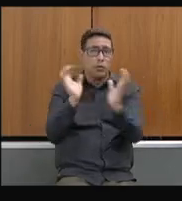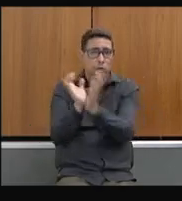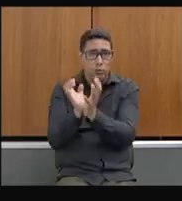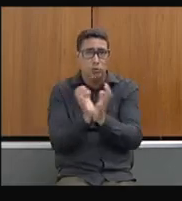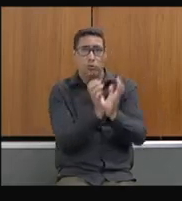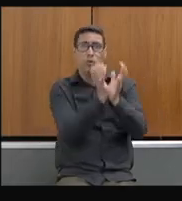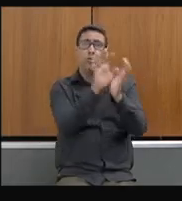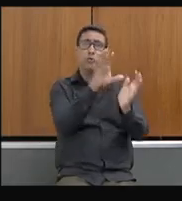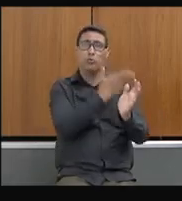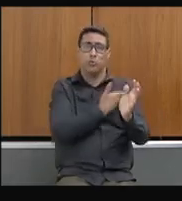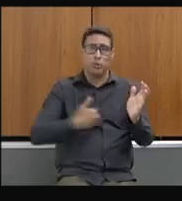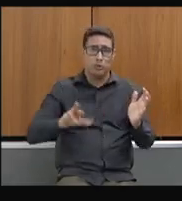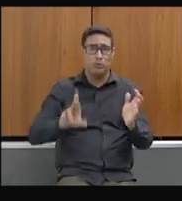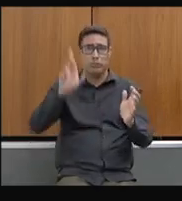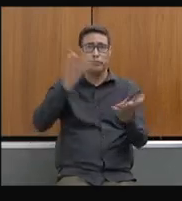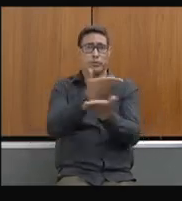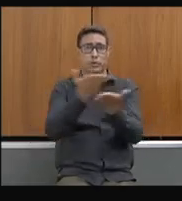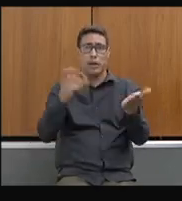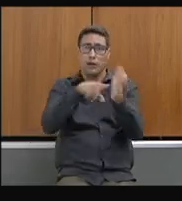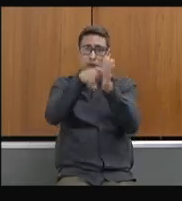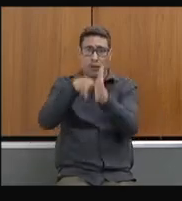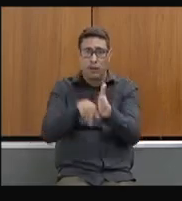e à licença ambiental.